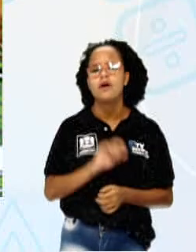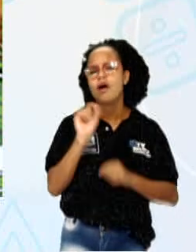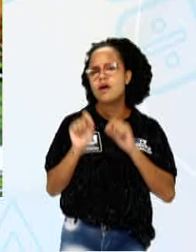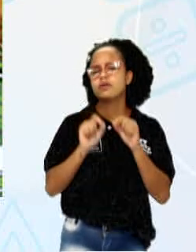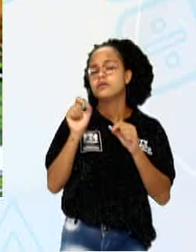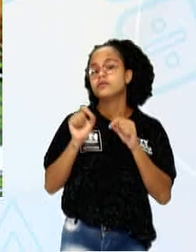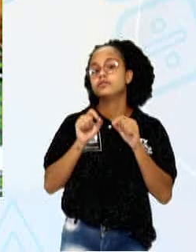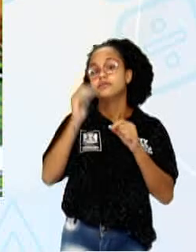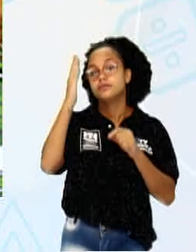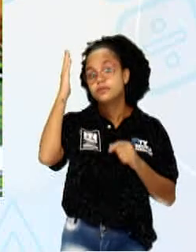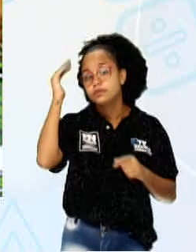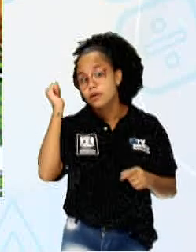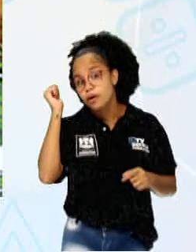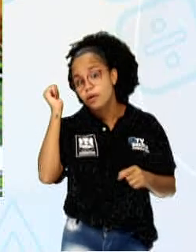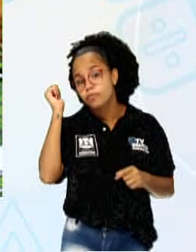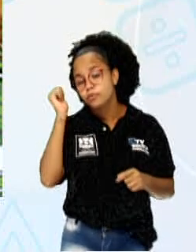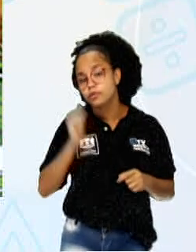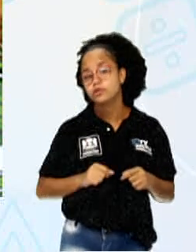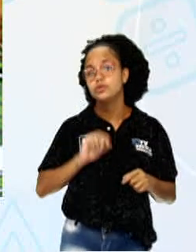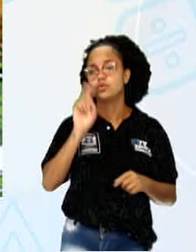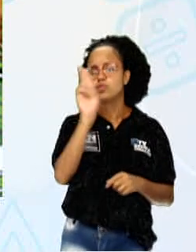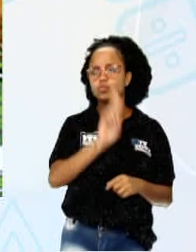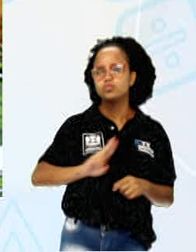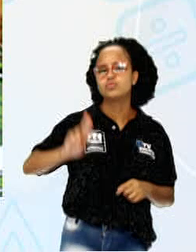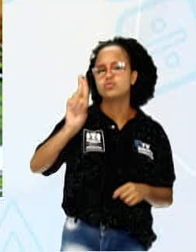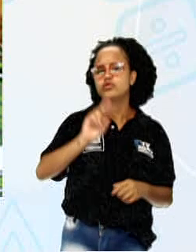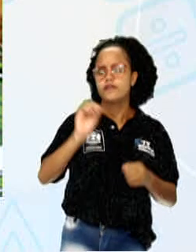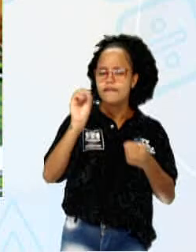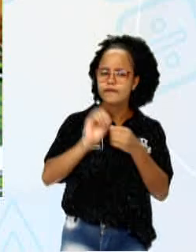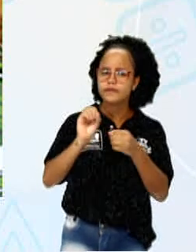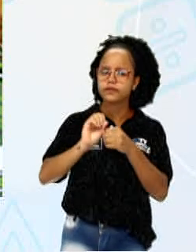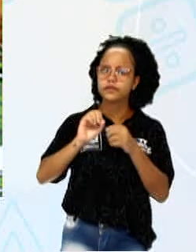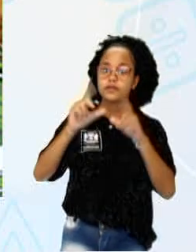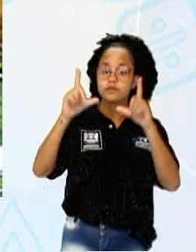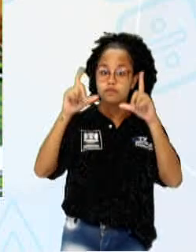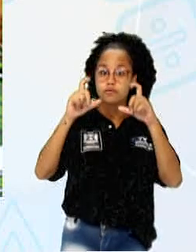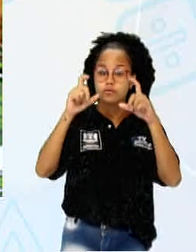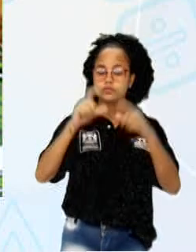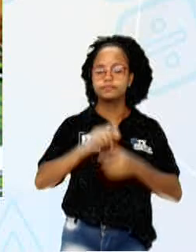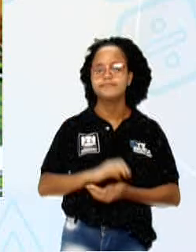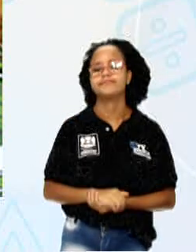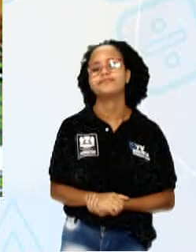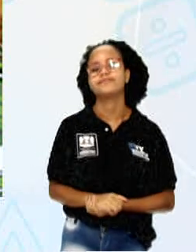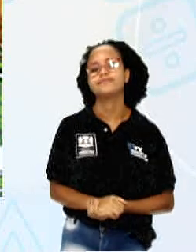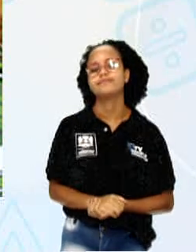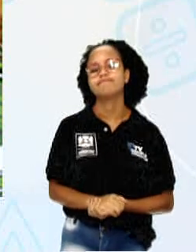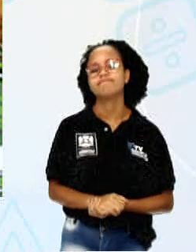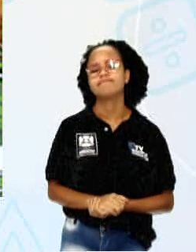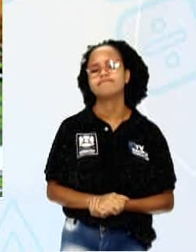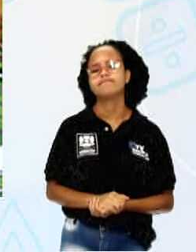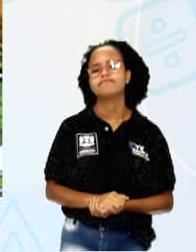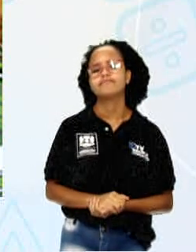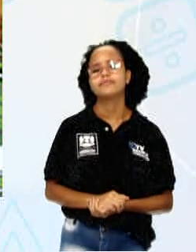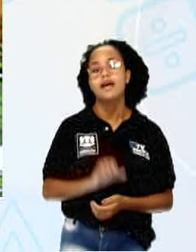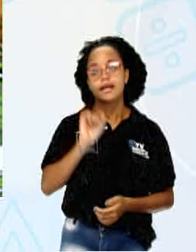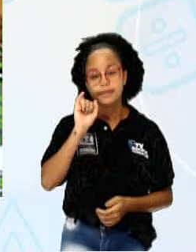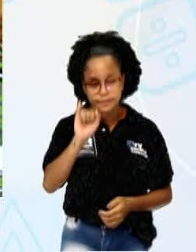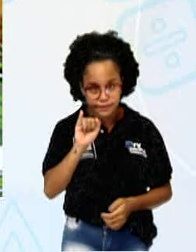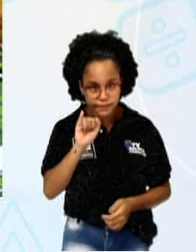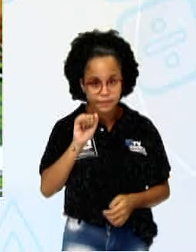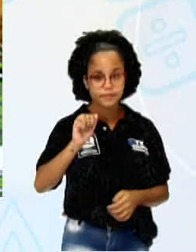qual é o instrumento que a gente usa para produzir uma fotografia? Quem falou a máquina